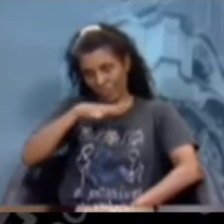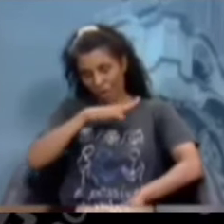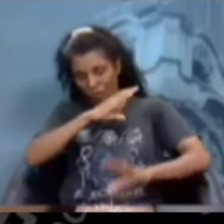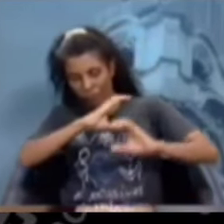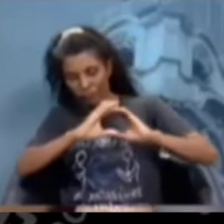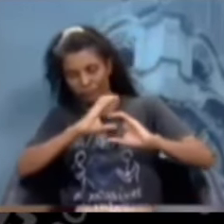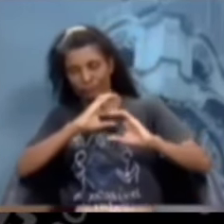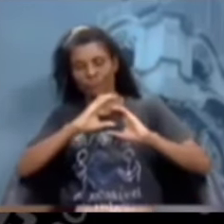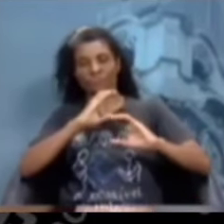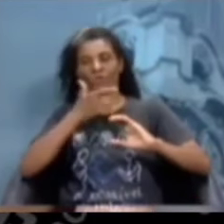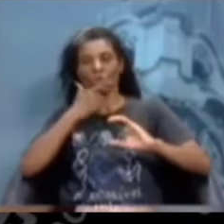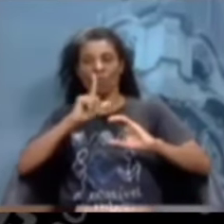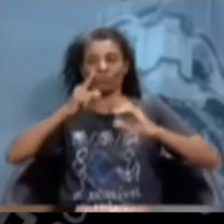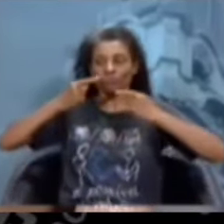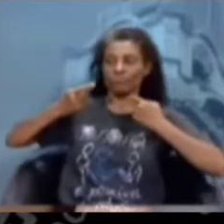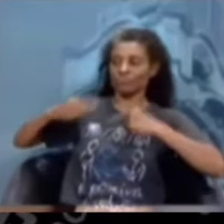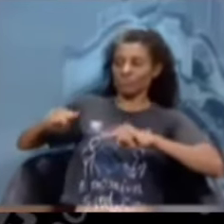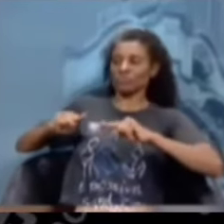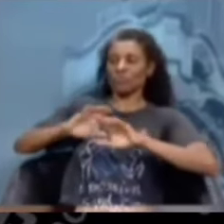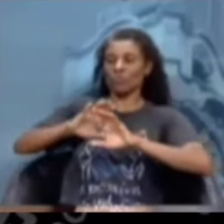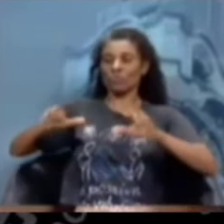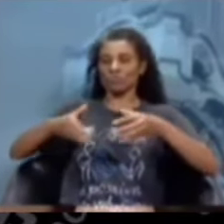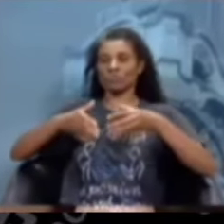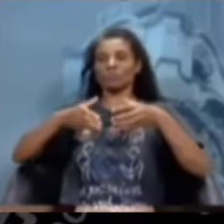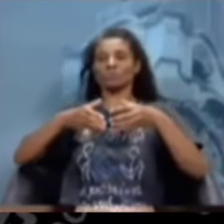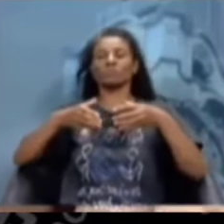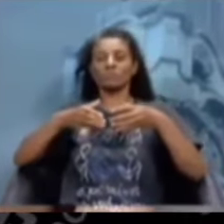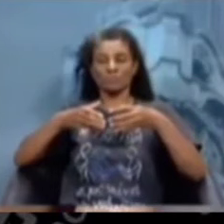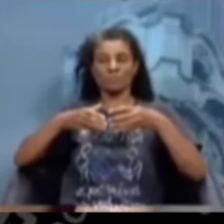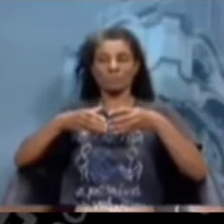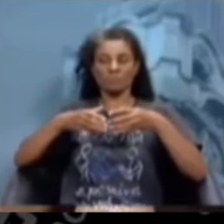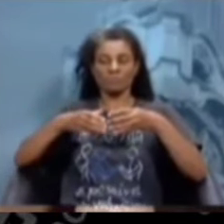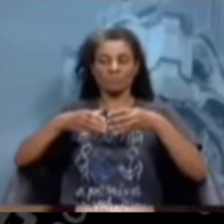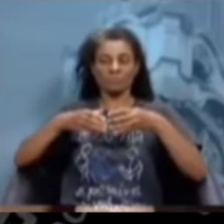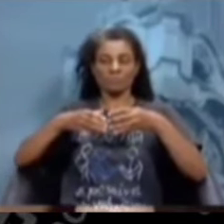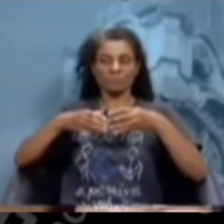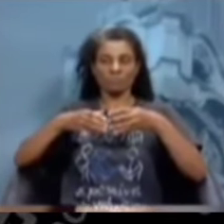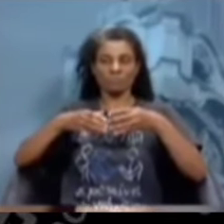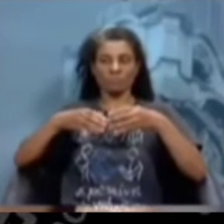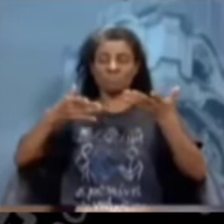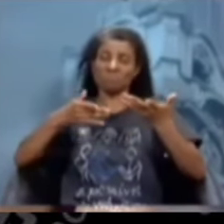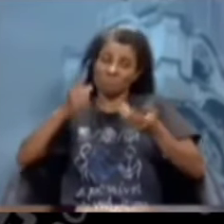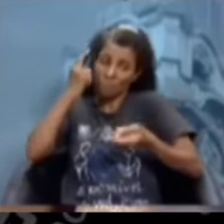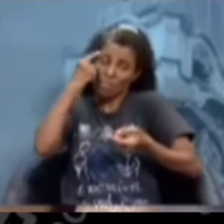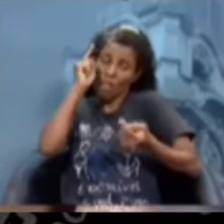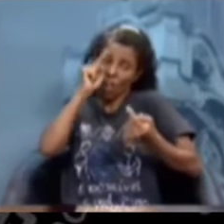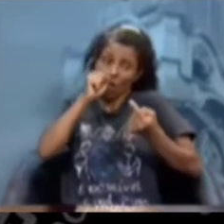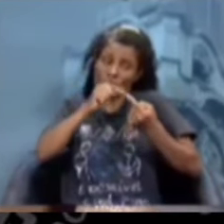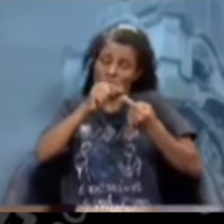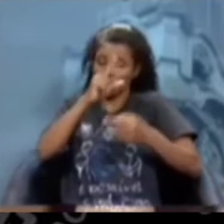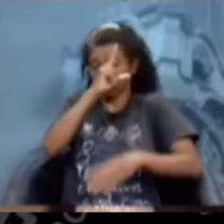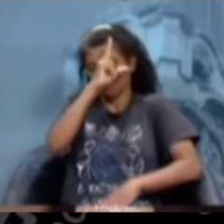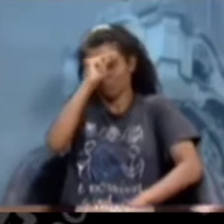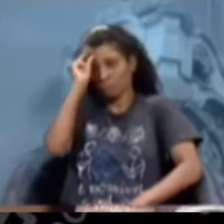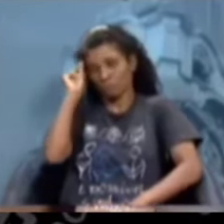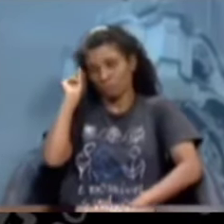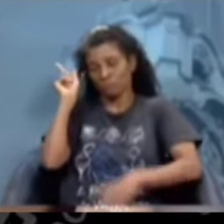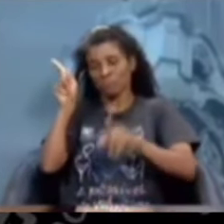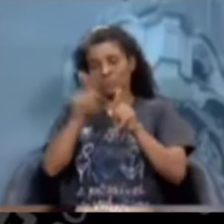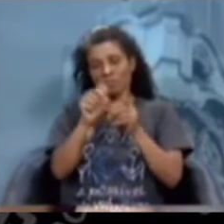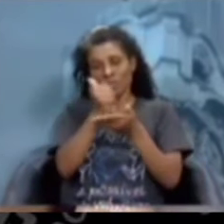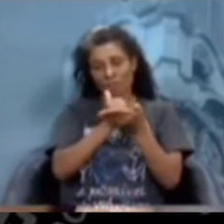para atacar os grupos que, de repente, na lógica da Prefeitura e da base